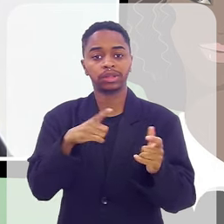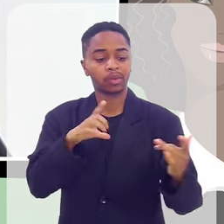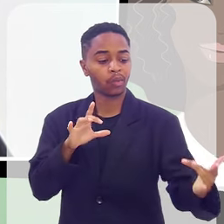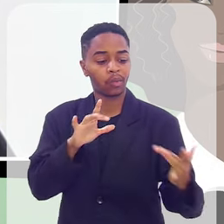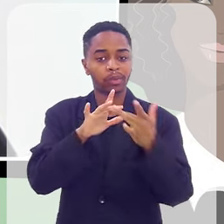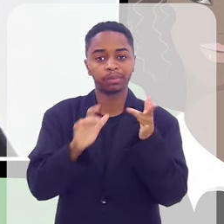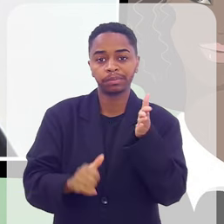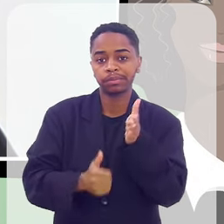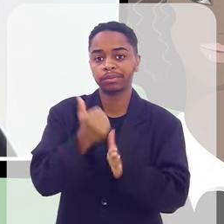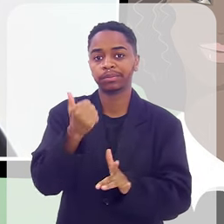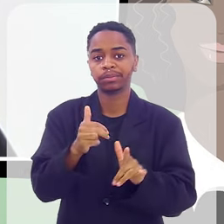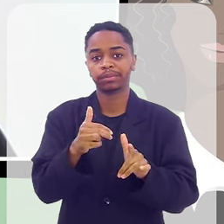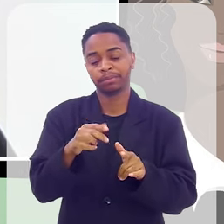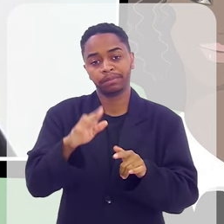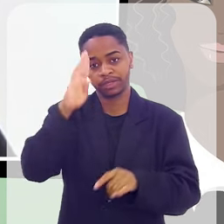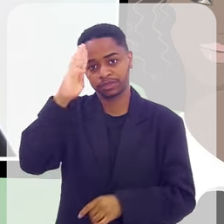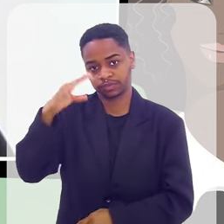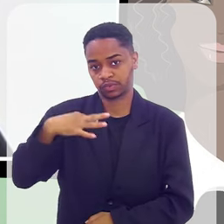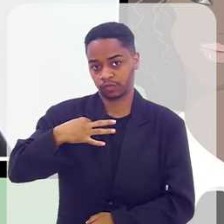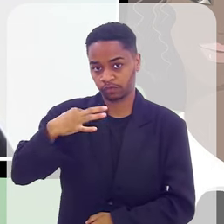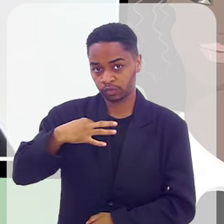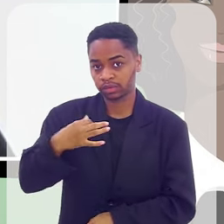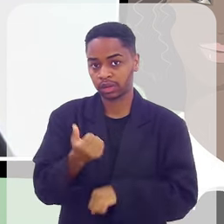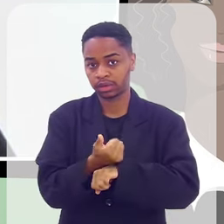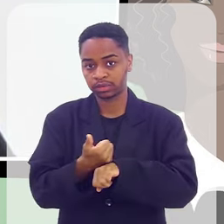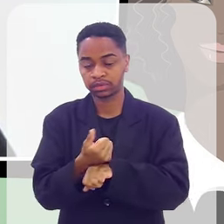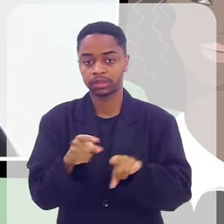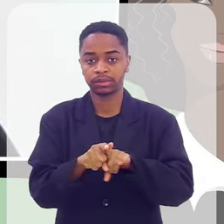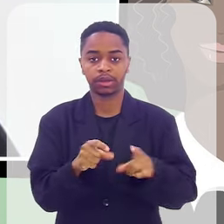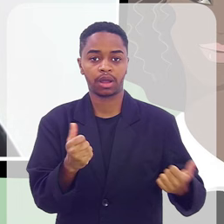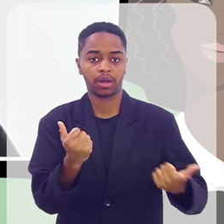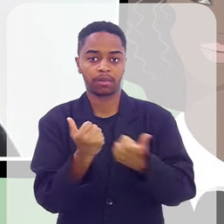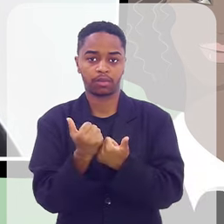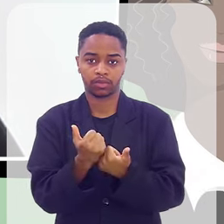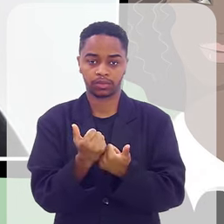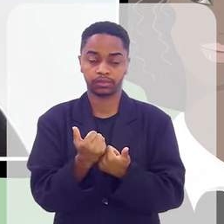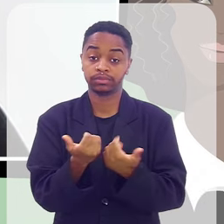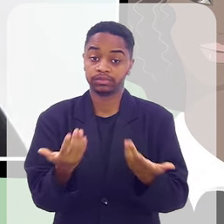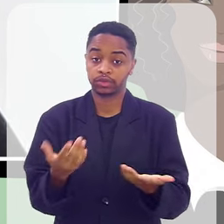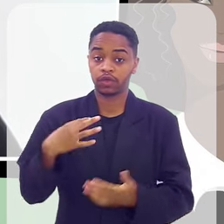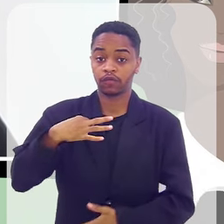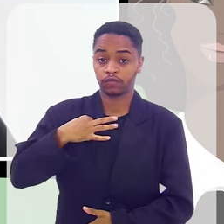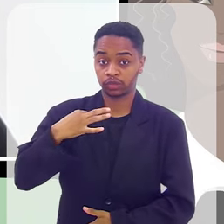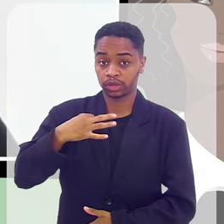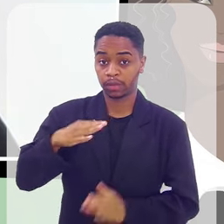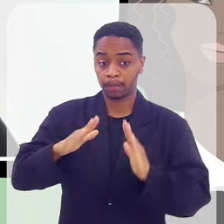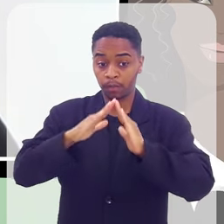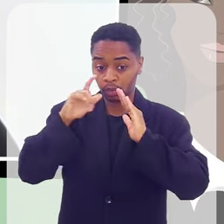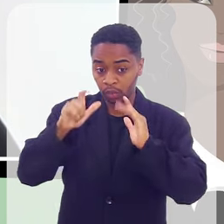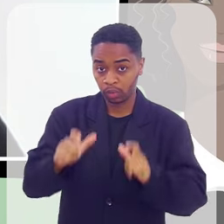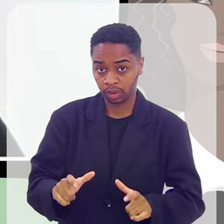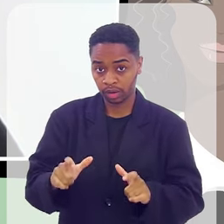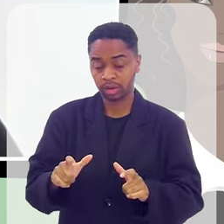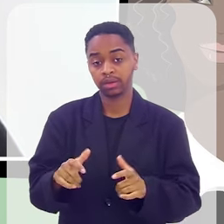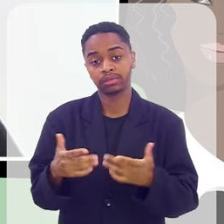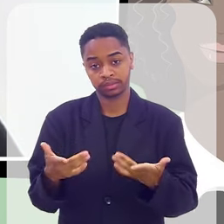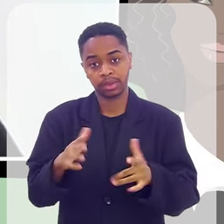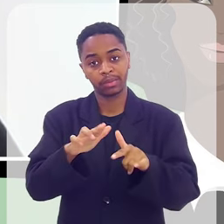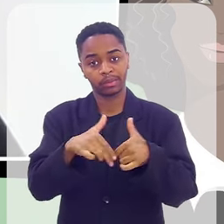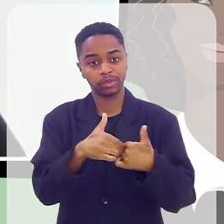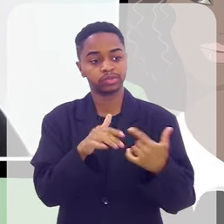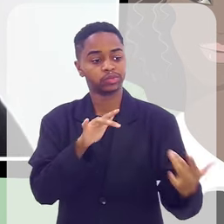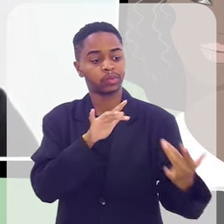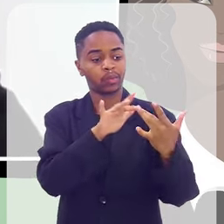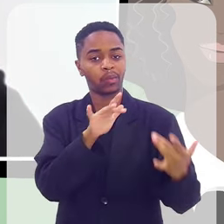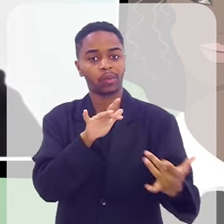no projeto, principalmente como voluntários profissionais e apoiadores. O voluntário local é por meio